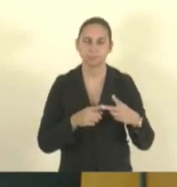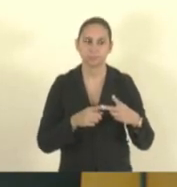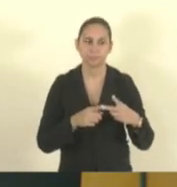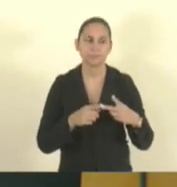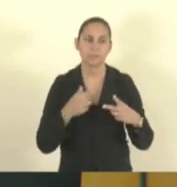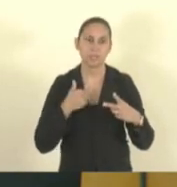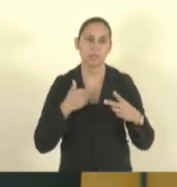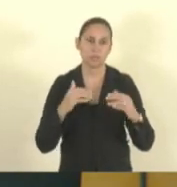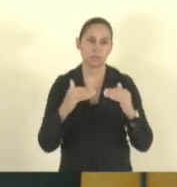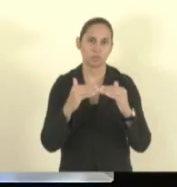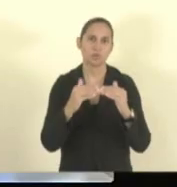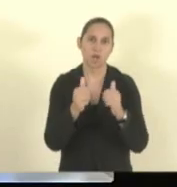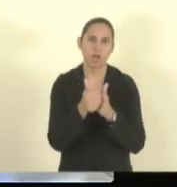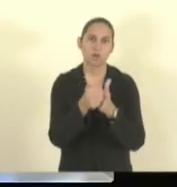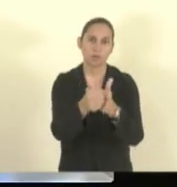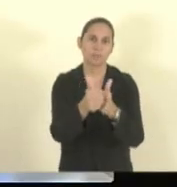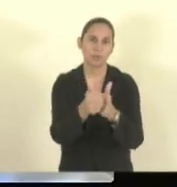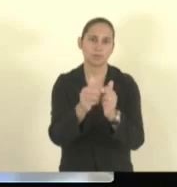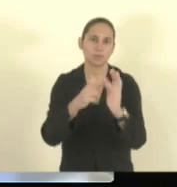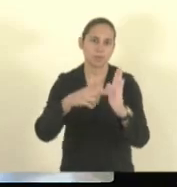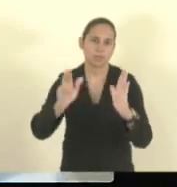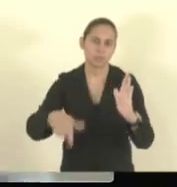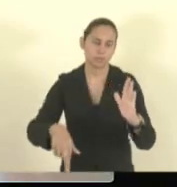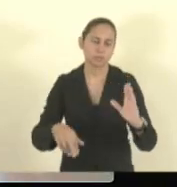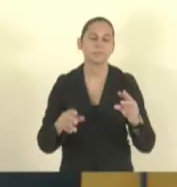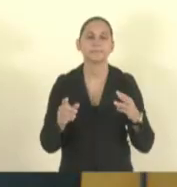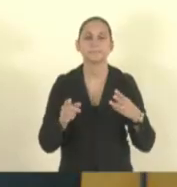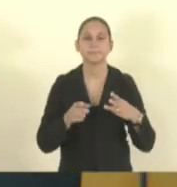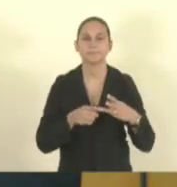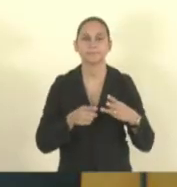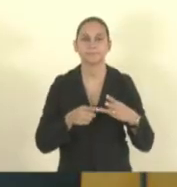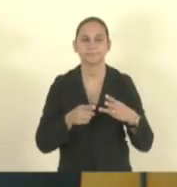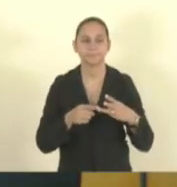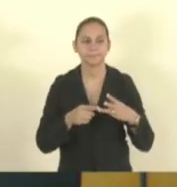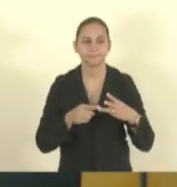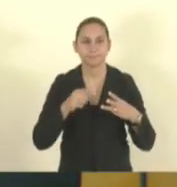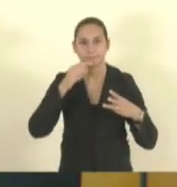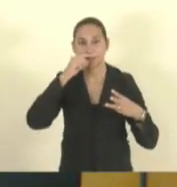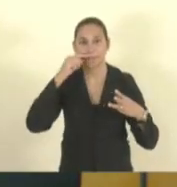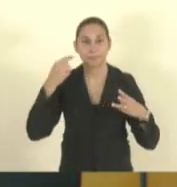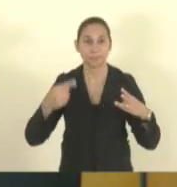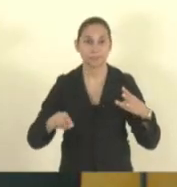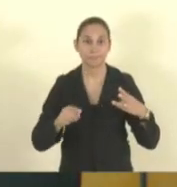Também acompanho o relator, senhor presidente. Obrigado, deputado. Deputado Capitão Sussão.